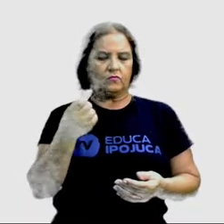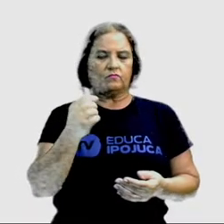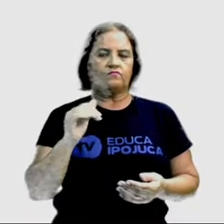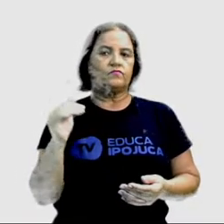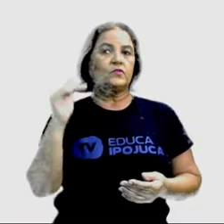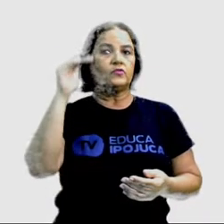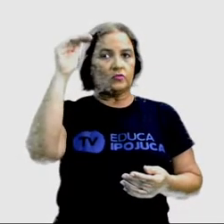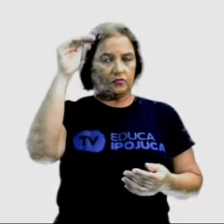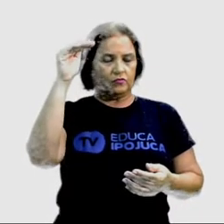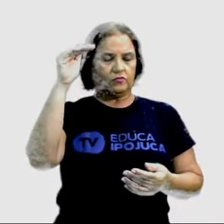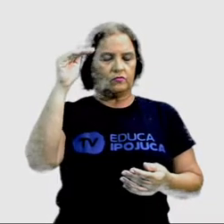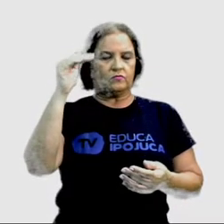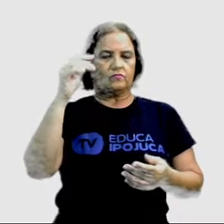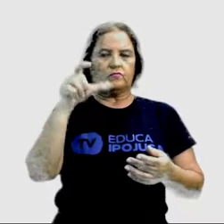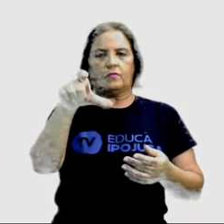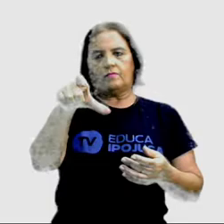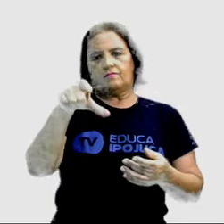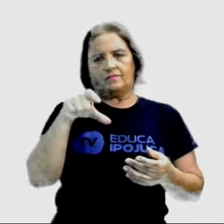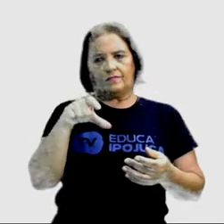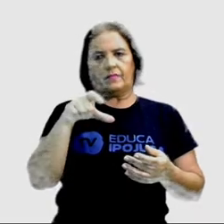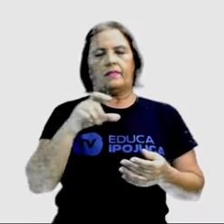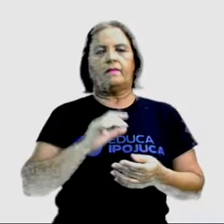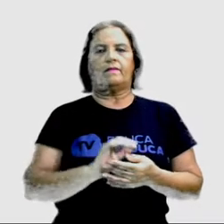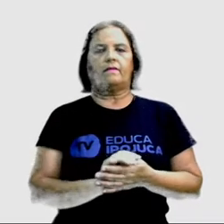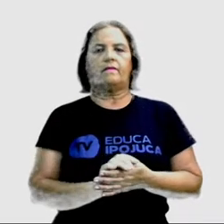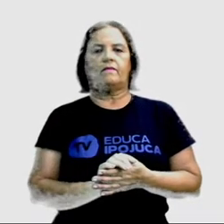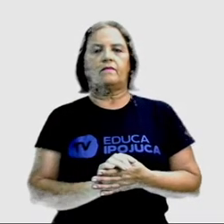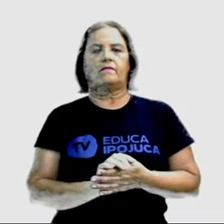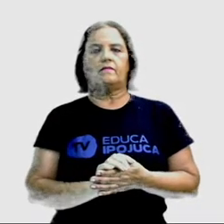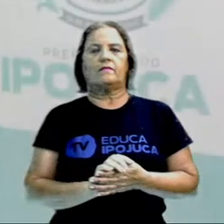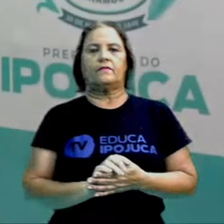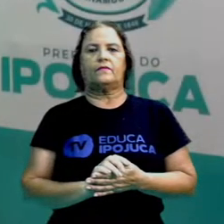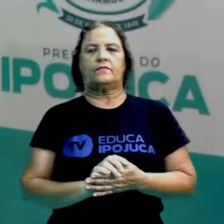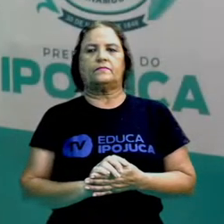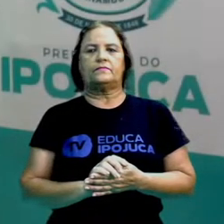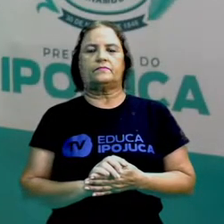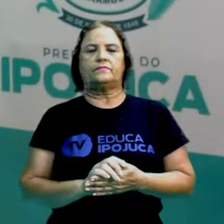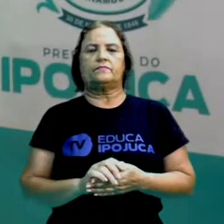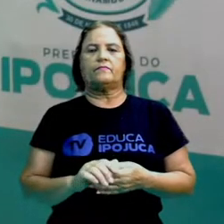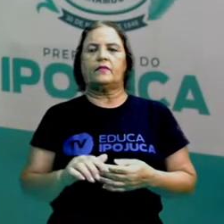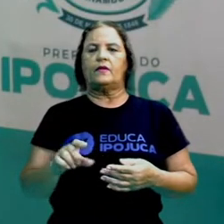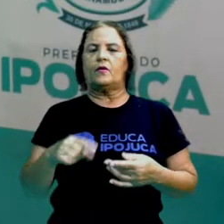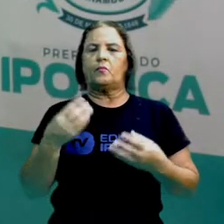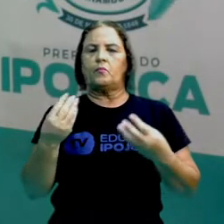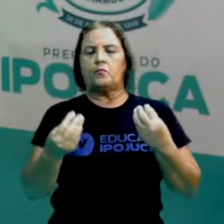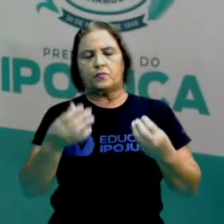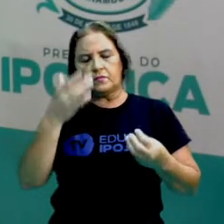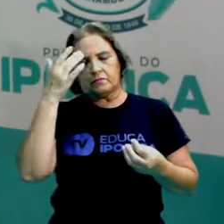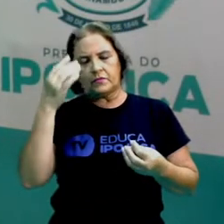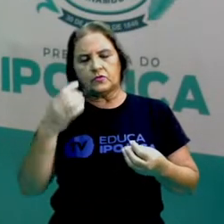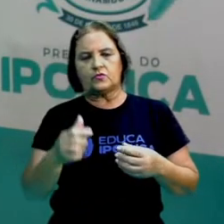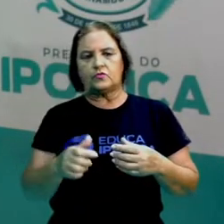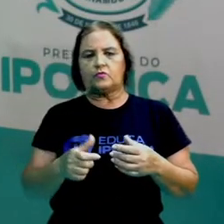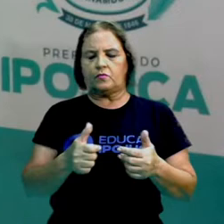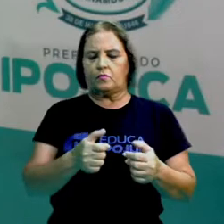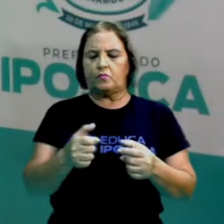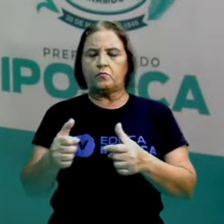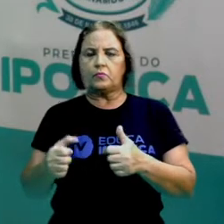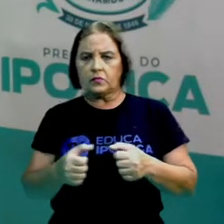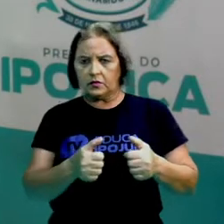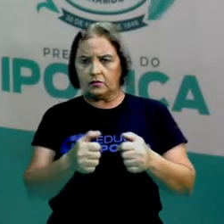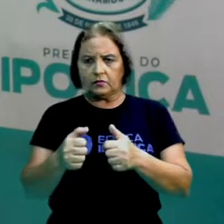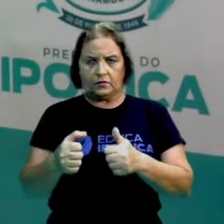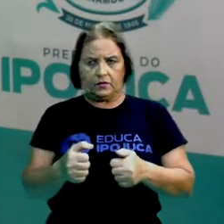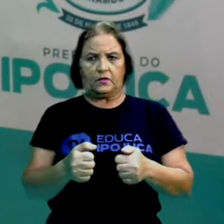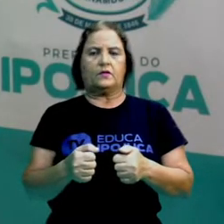exemplo aí, o Plant. Muita gente joga aí um game chamado Plant vs Zombies, que é um dos